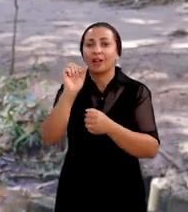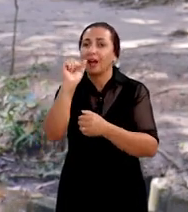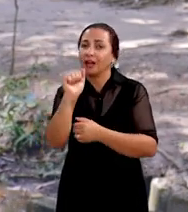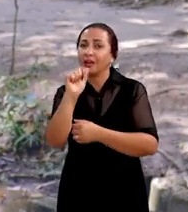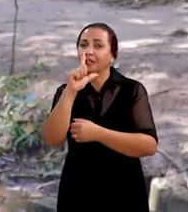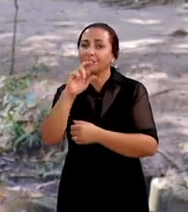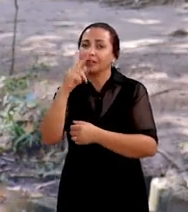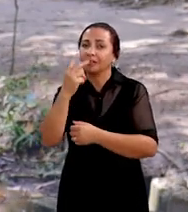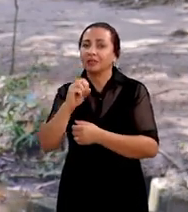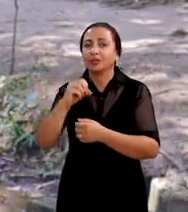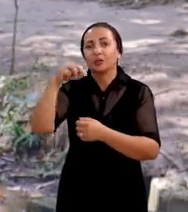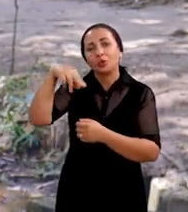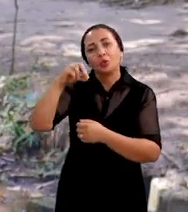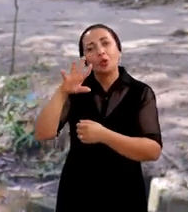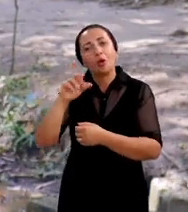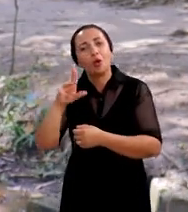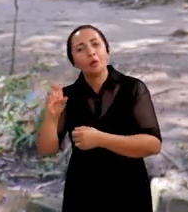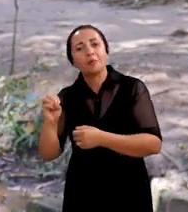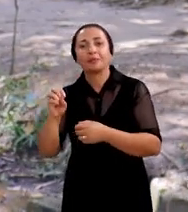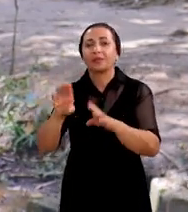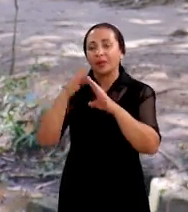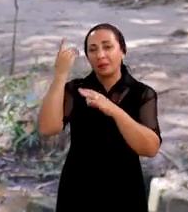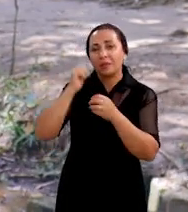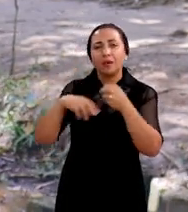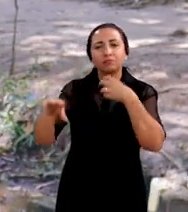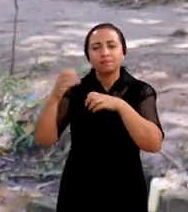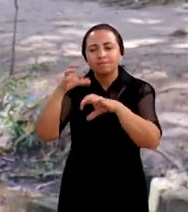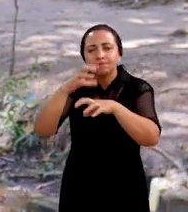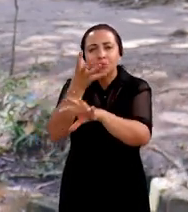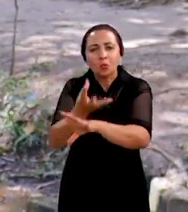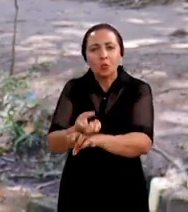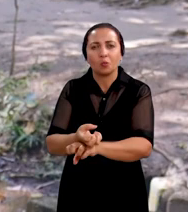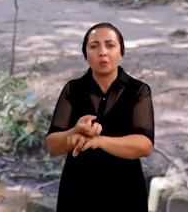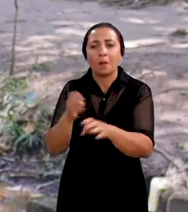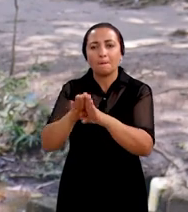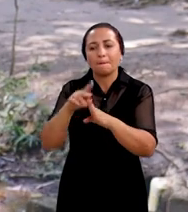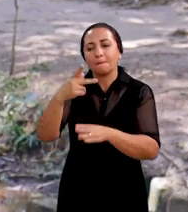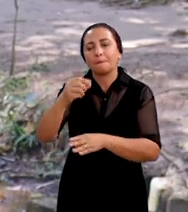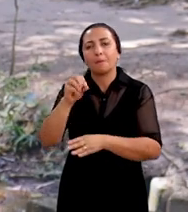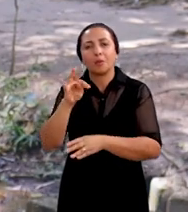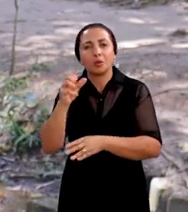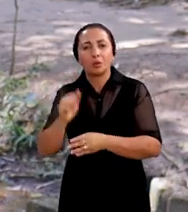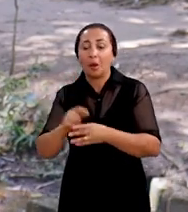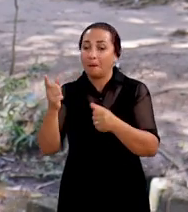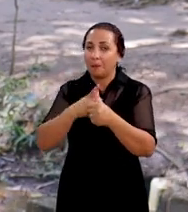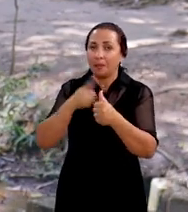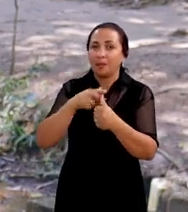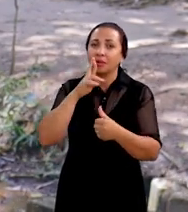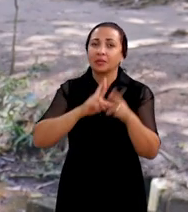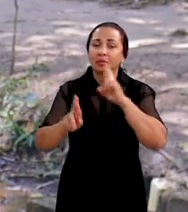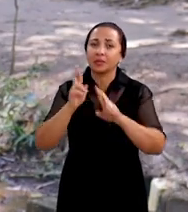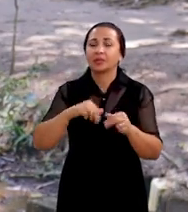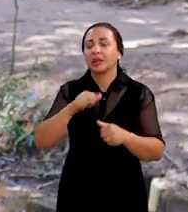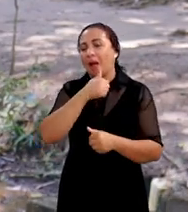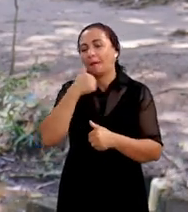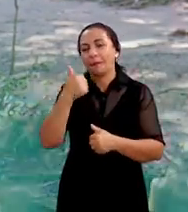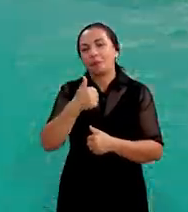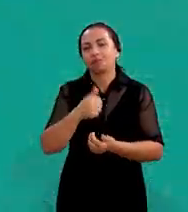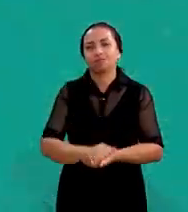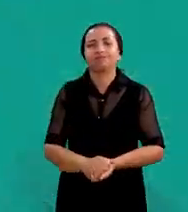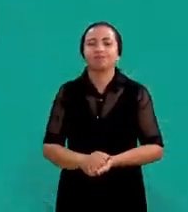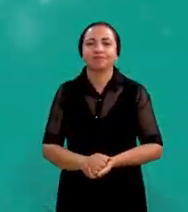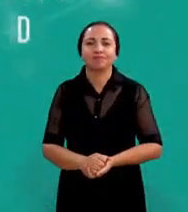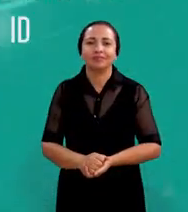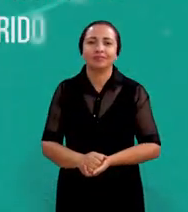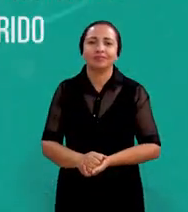nobre O objetivo é produzir a hortaliça na região serrana do Semiárido Potiguar Os primeiros resultados são bastante positivos